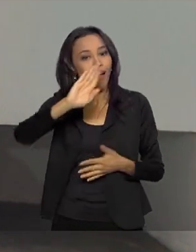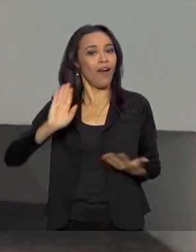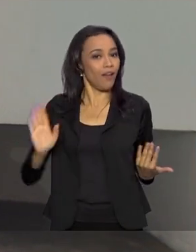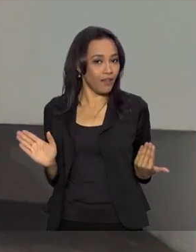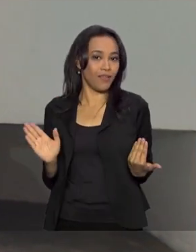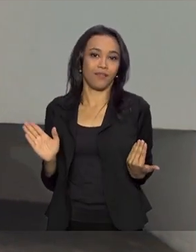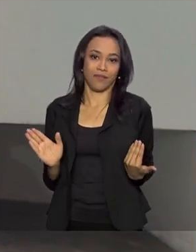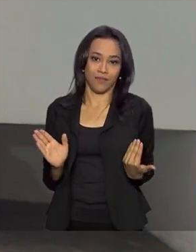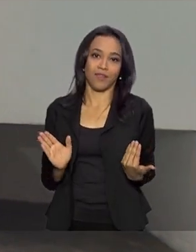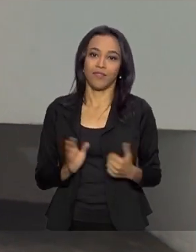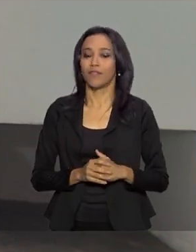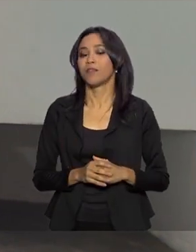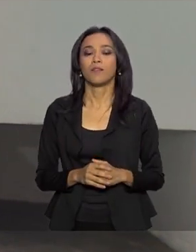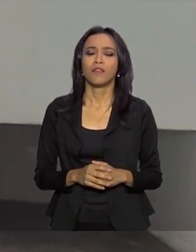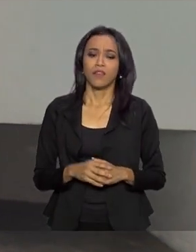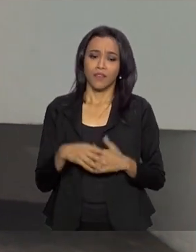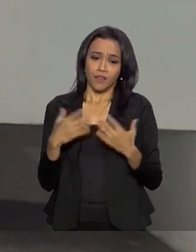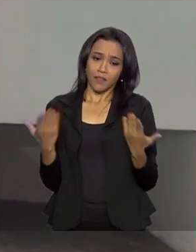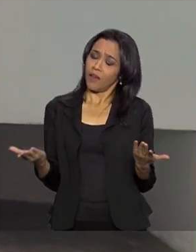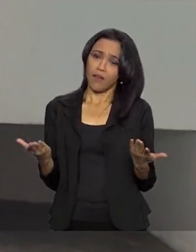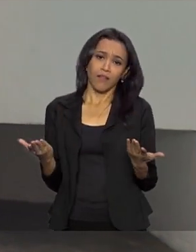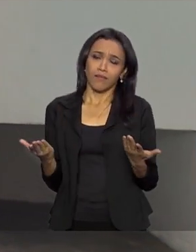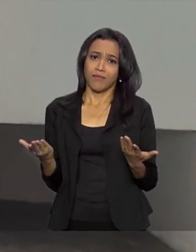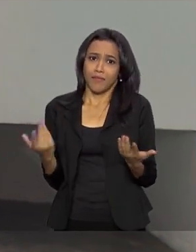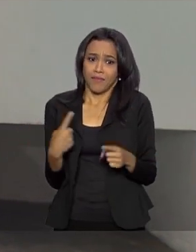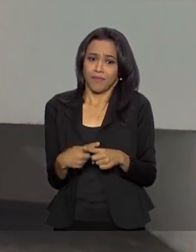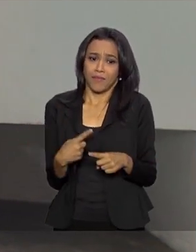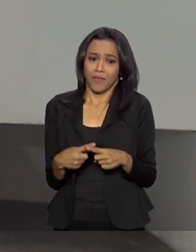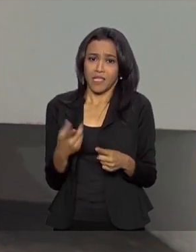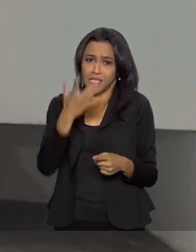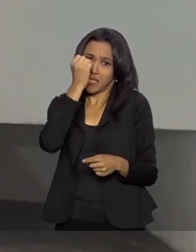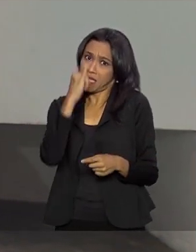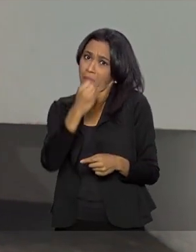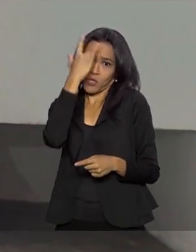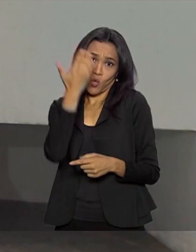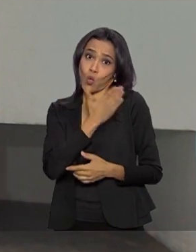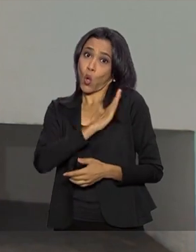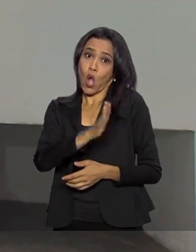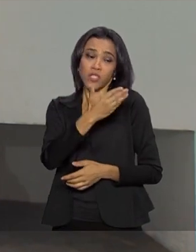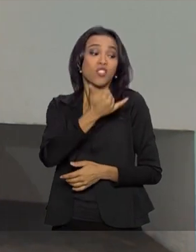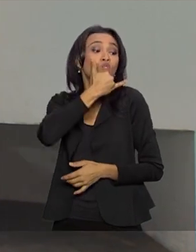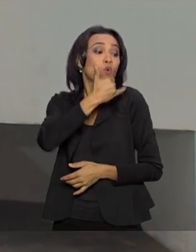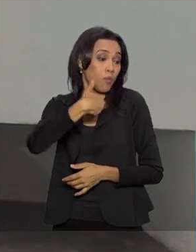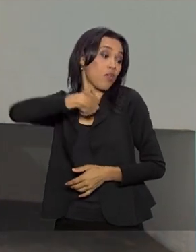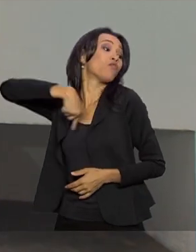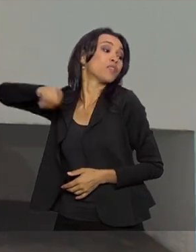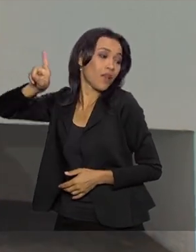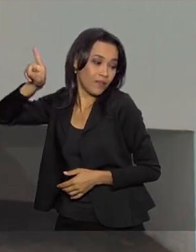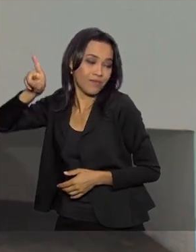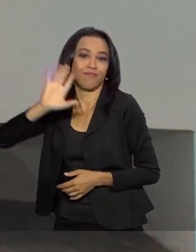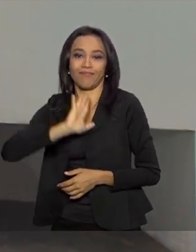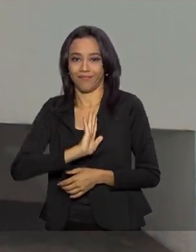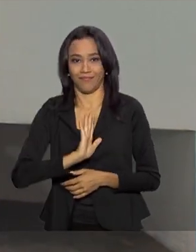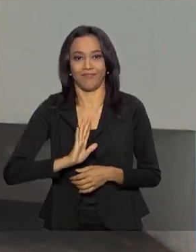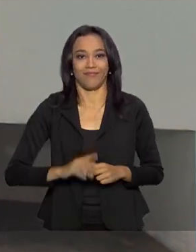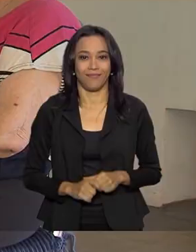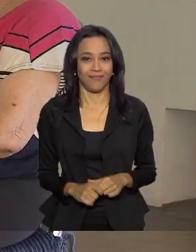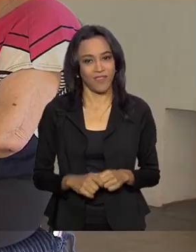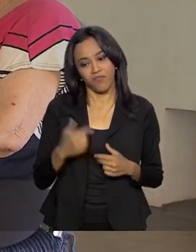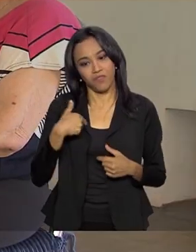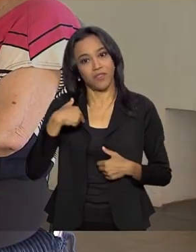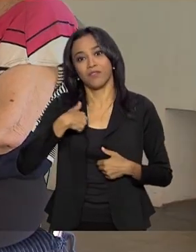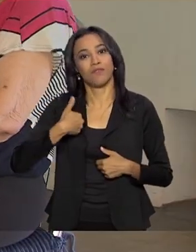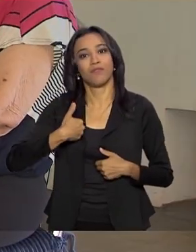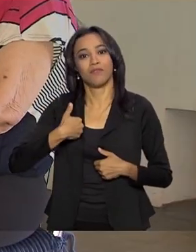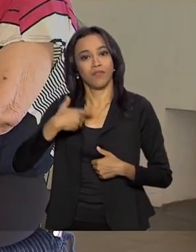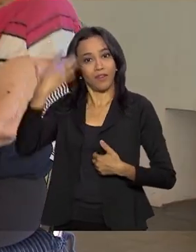incomodar, triste. Não, não vou incomodar, se ela não está agotando, eu saio, eu saio. Vou ser feliz em qualquer